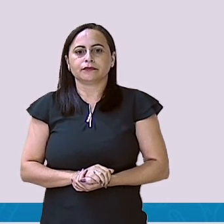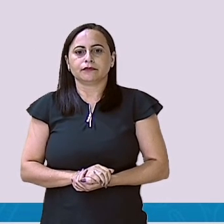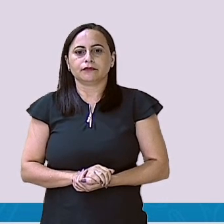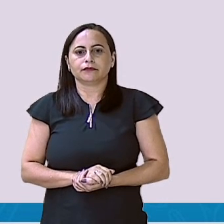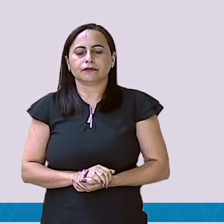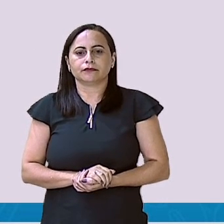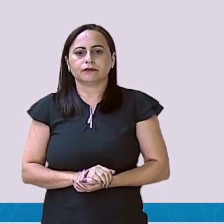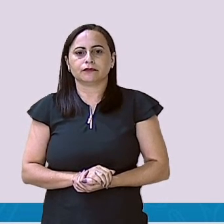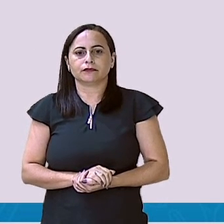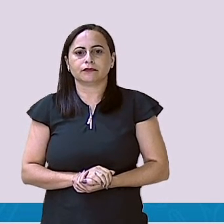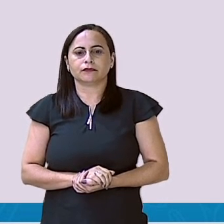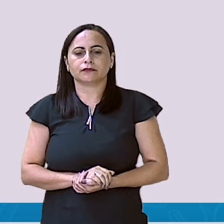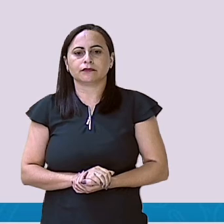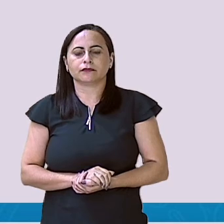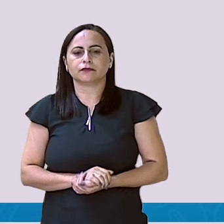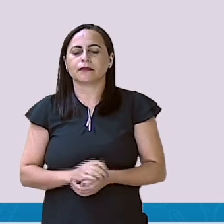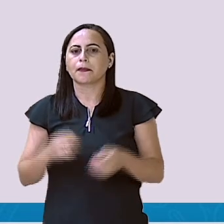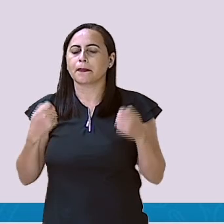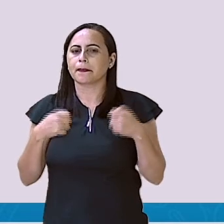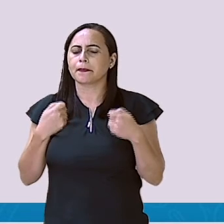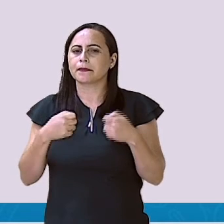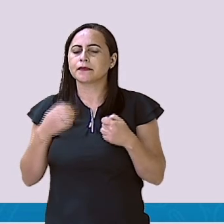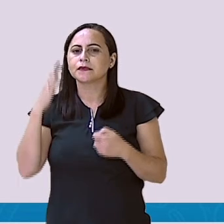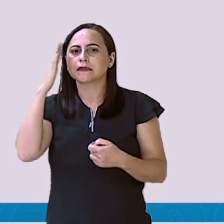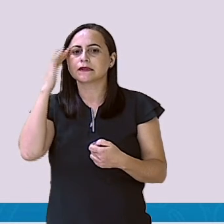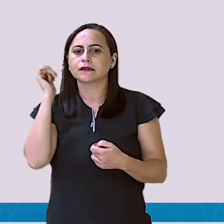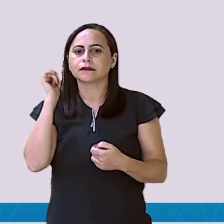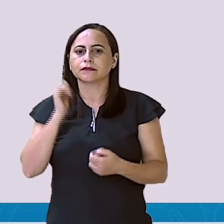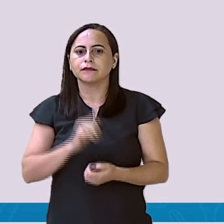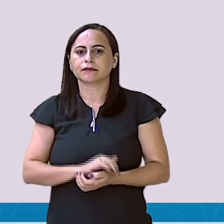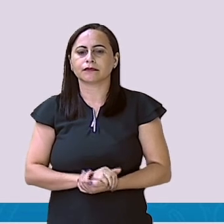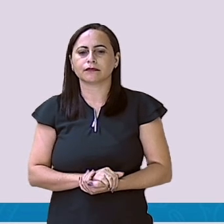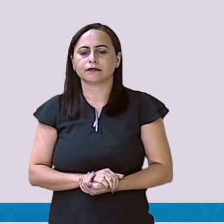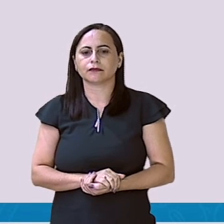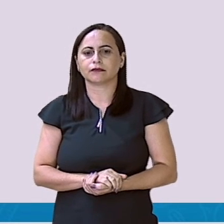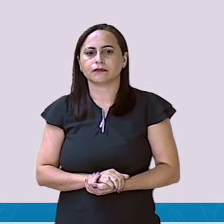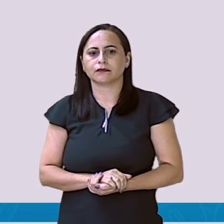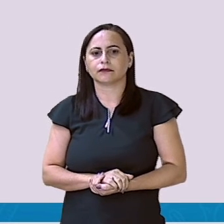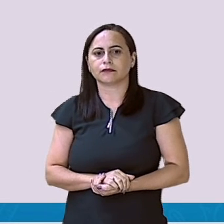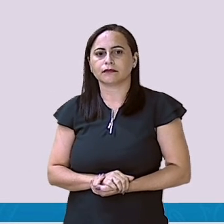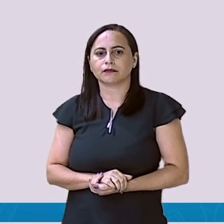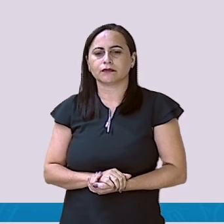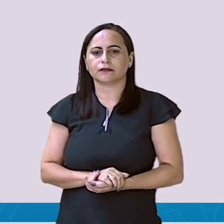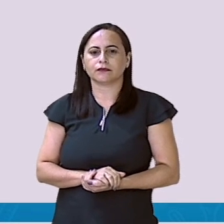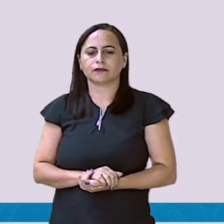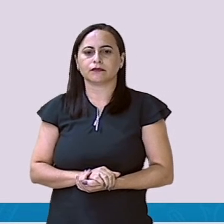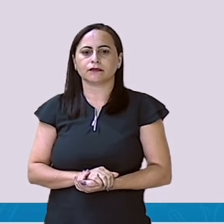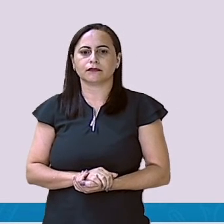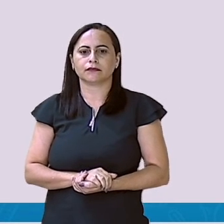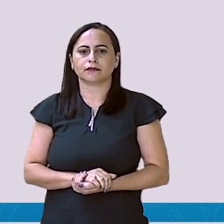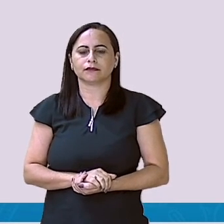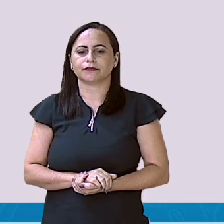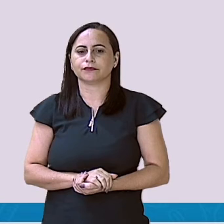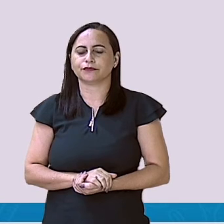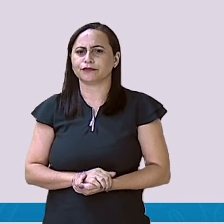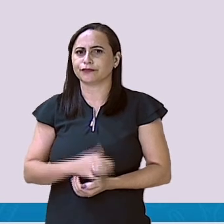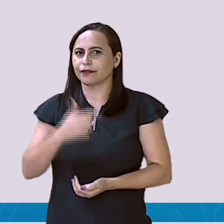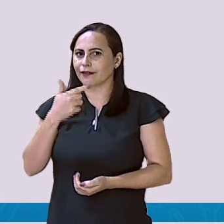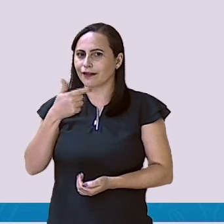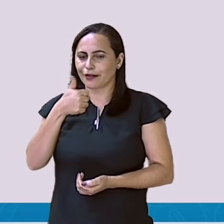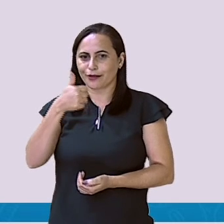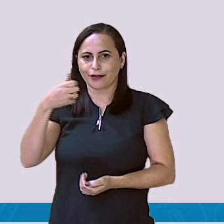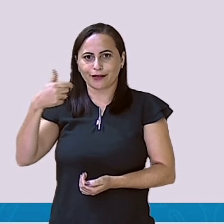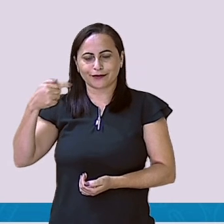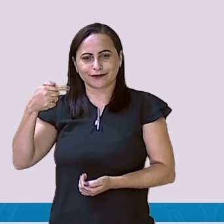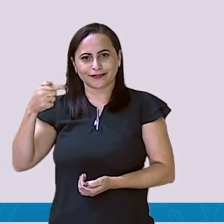E agora, eu preciso de saber... Ó, desculpa aqui, gente. Coloquei 17. Viu 7